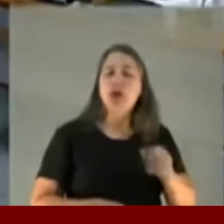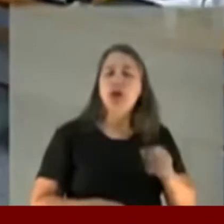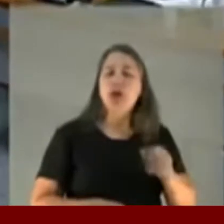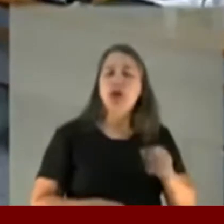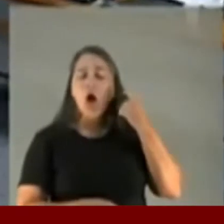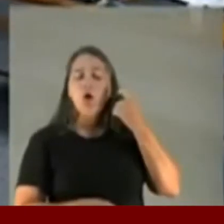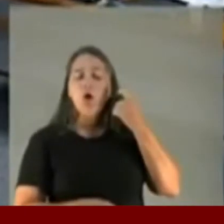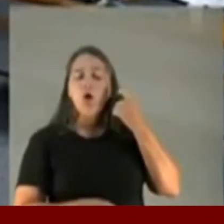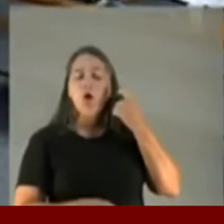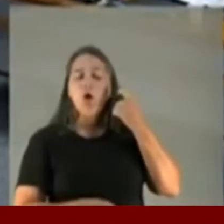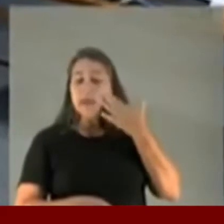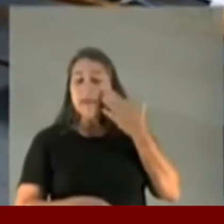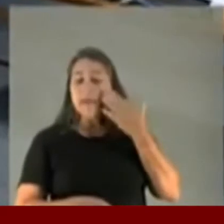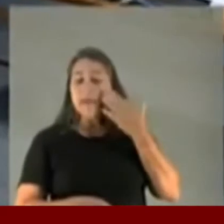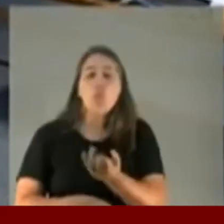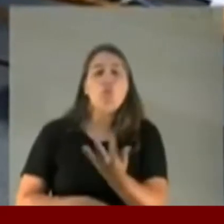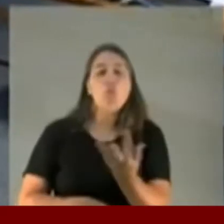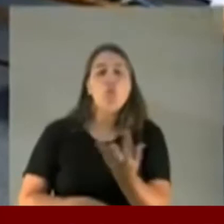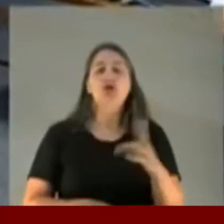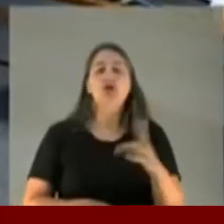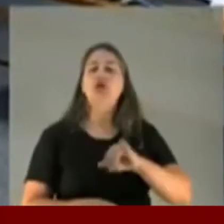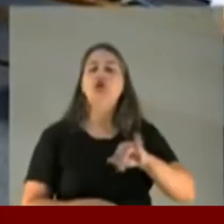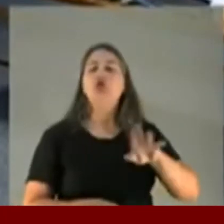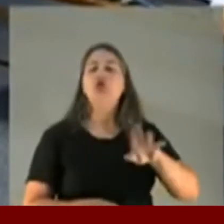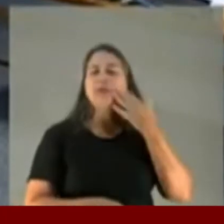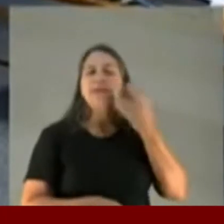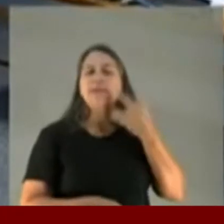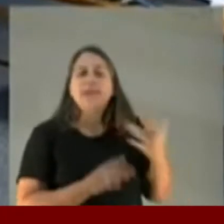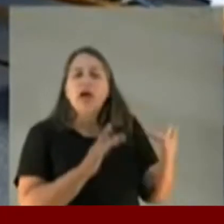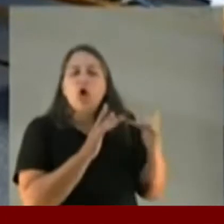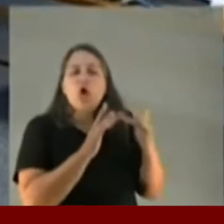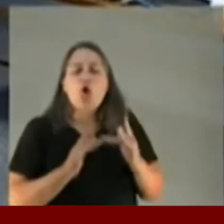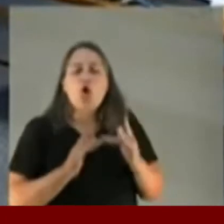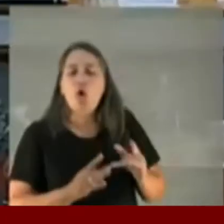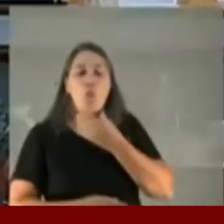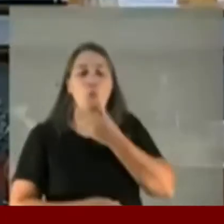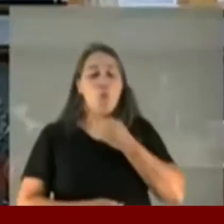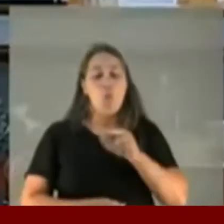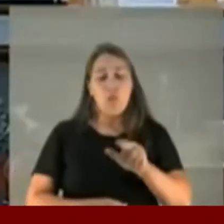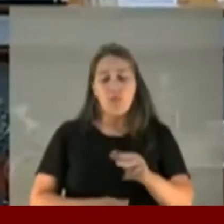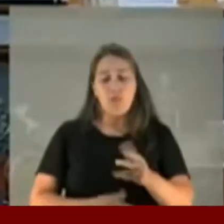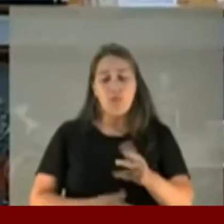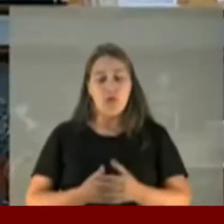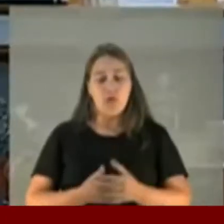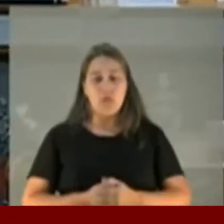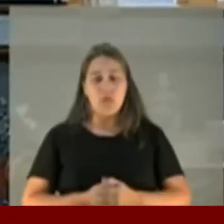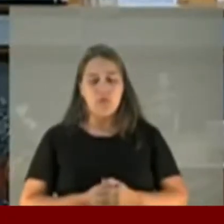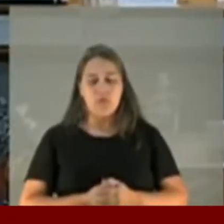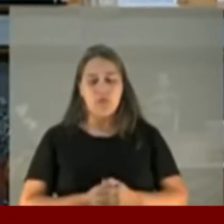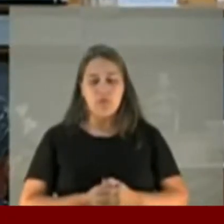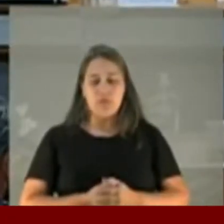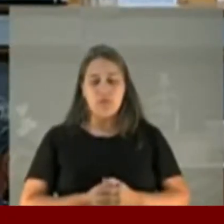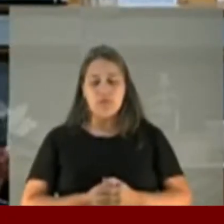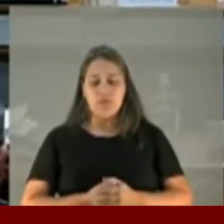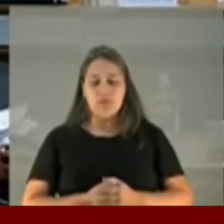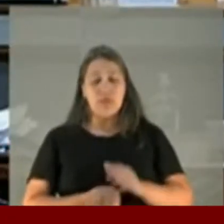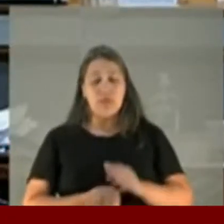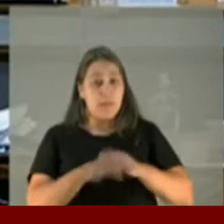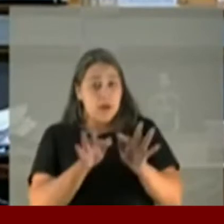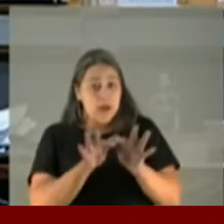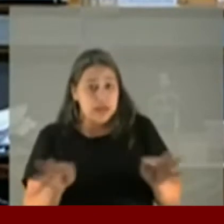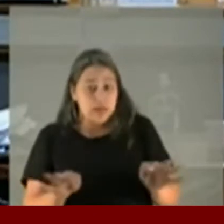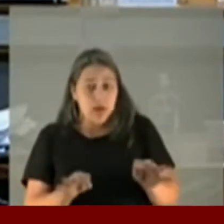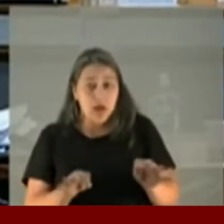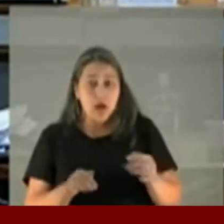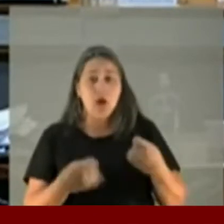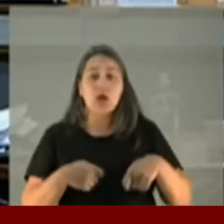60 dias para ver se tem alguma coisa a ver com o irmão. É muito simples. A sugestão é mais simples. Eu acho que poupar